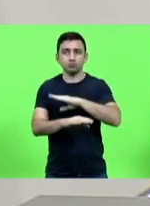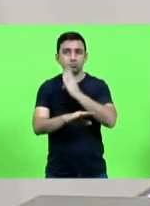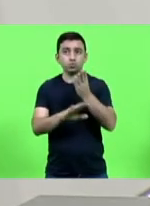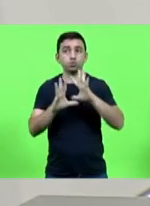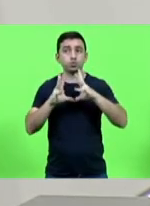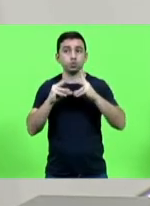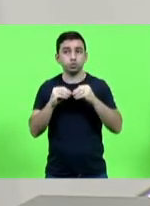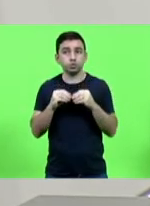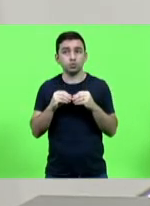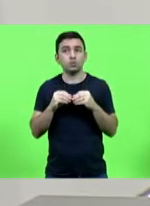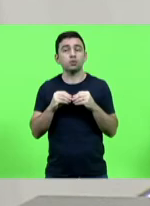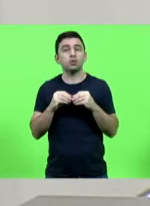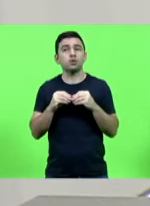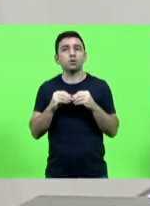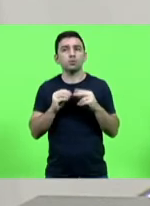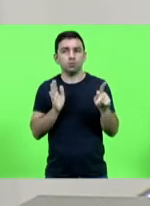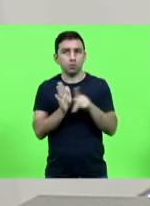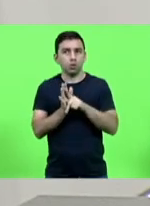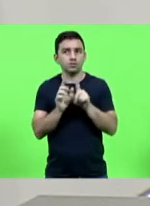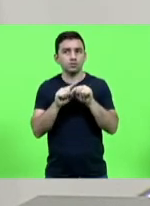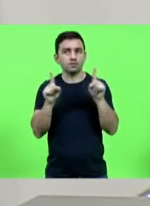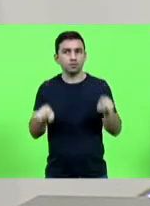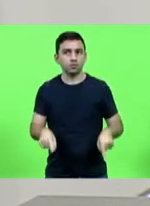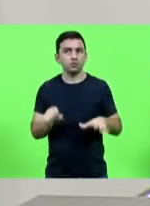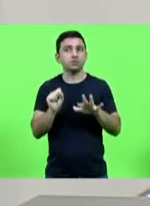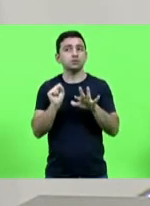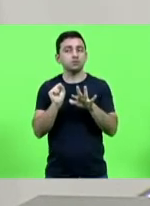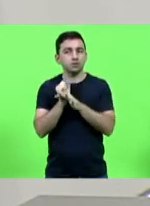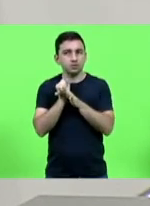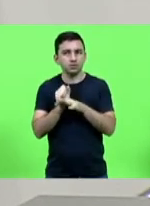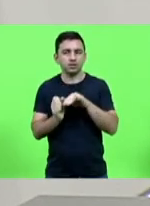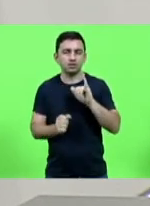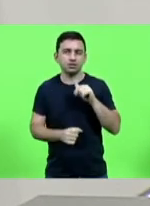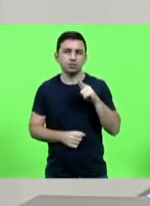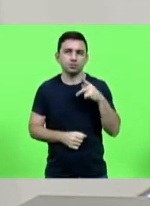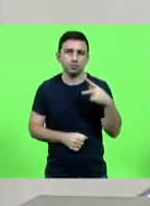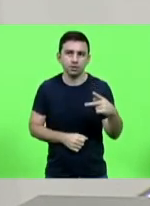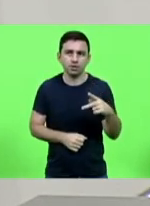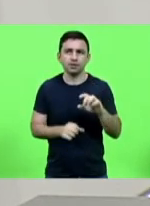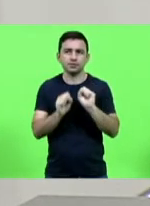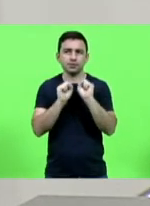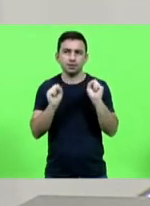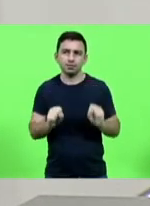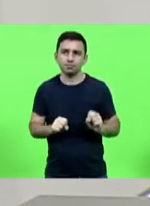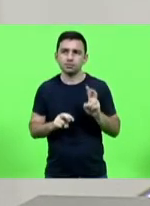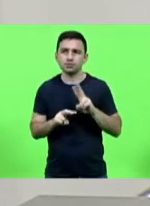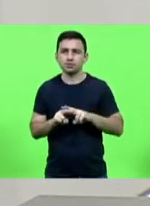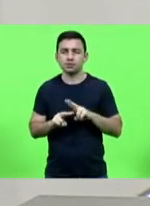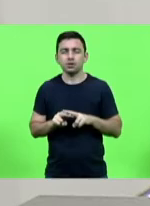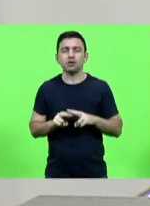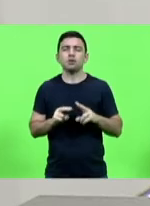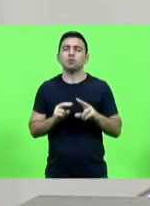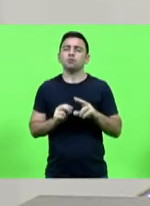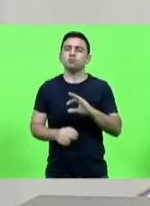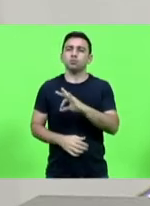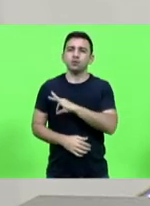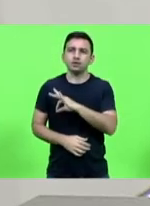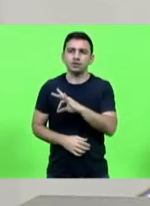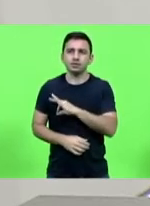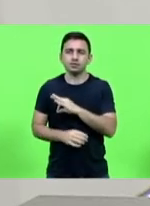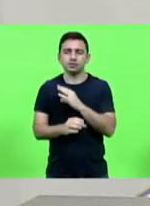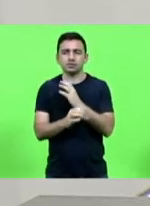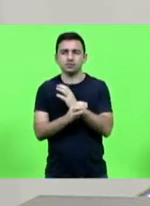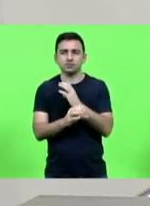para os servidores da segurança IGP Sistema Prisional Polícia Civil para quem